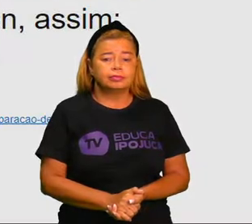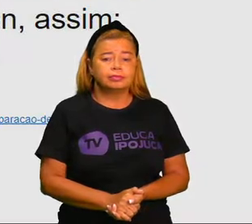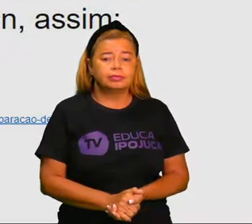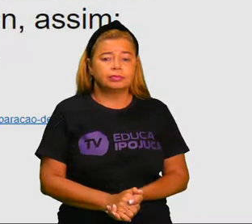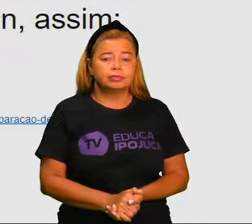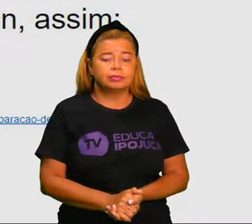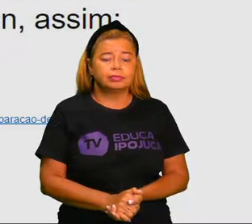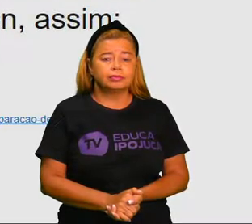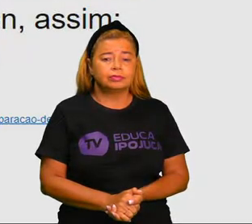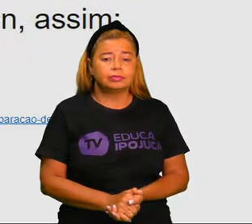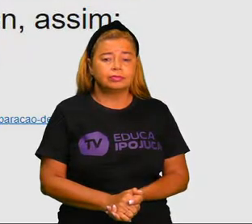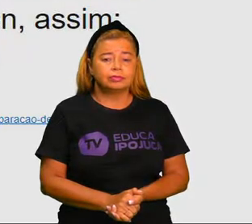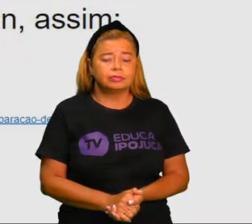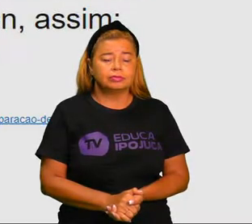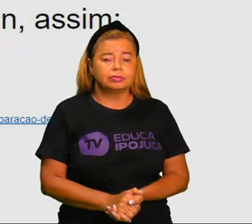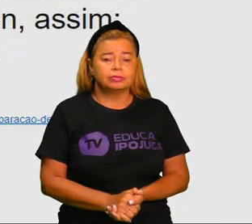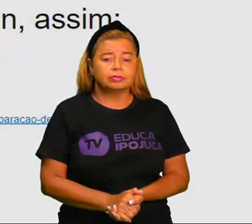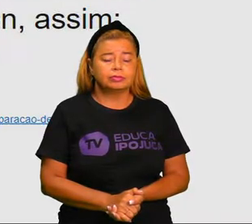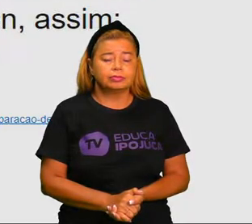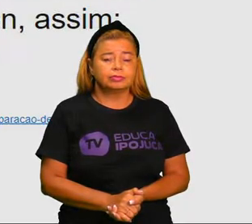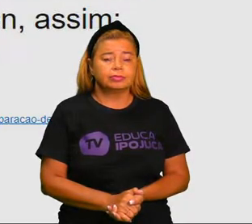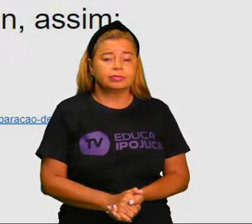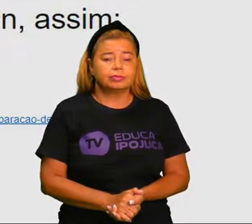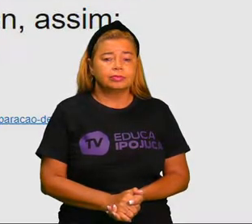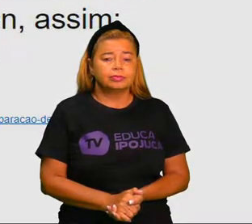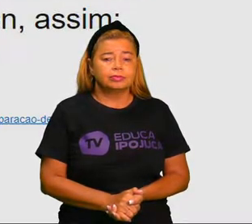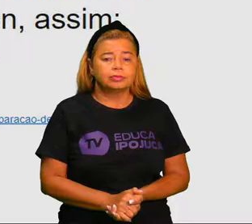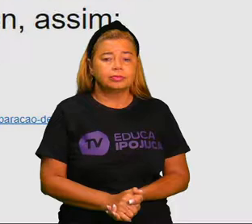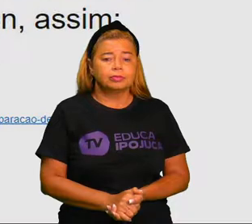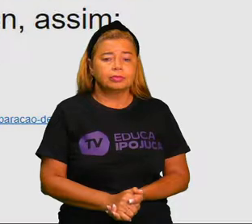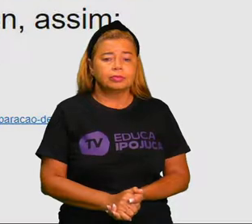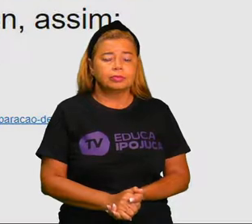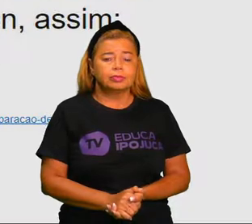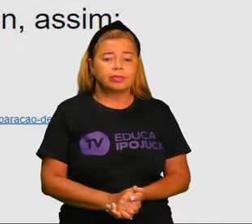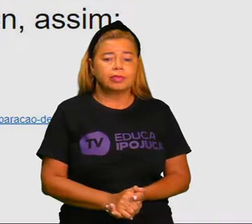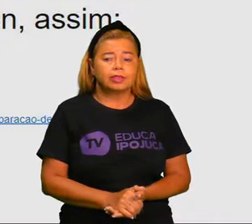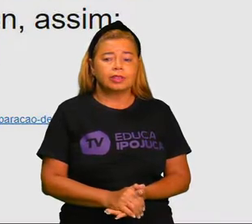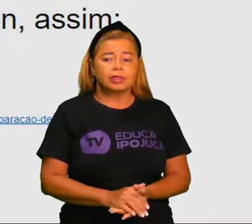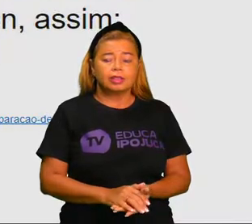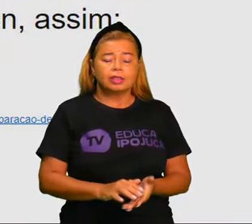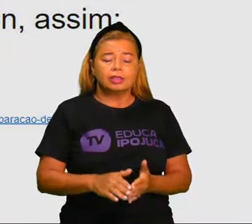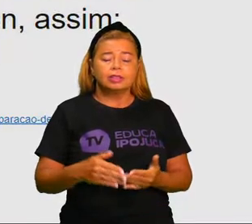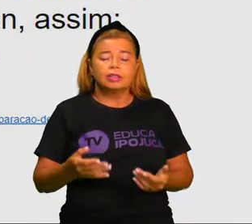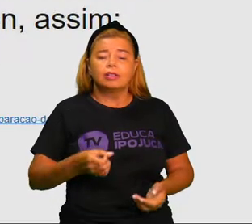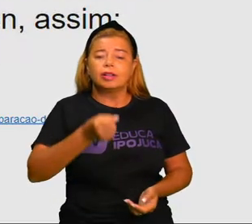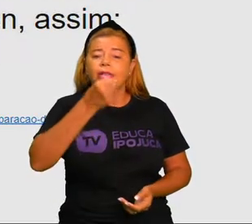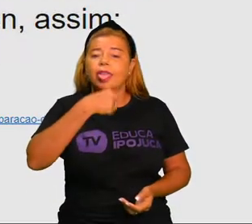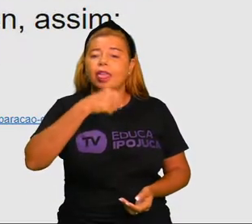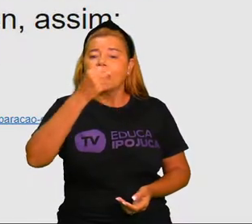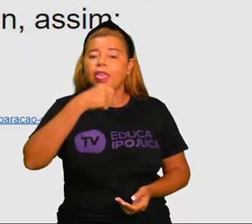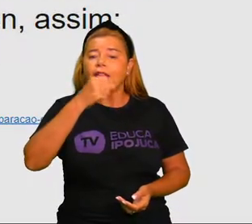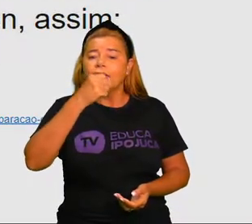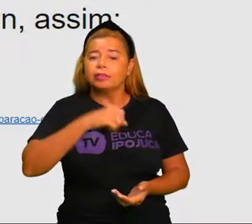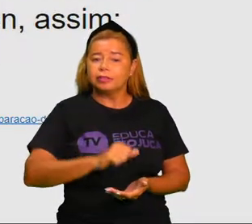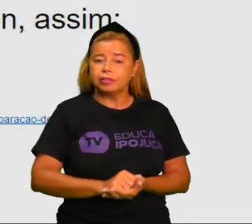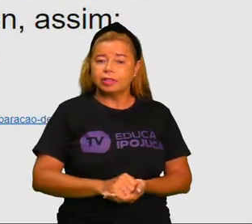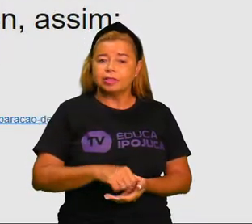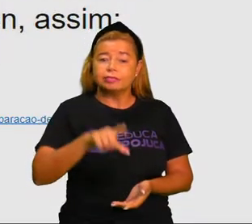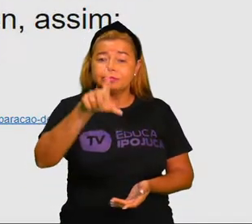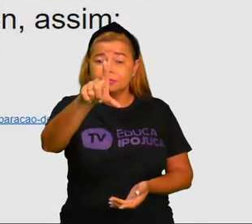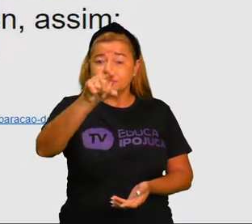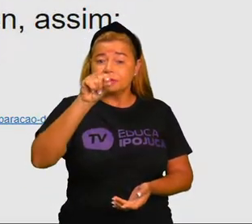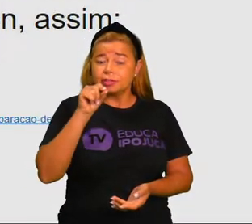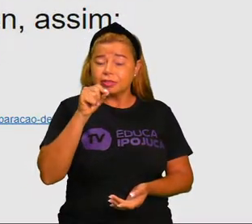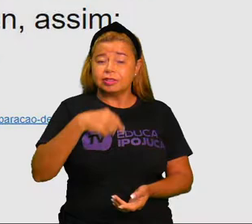Salame, mi, quei. Um sorvete colorei. O escolhido